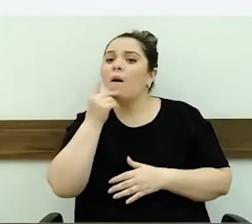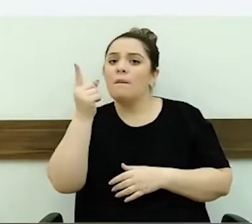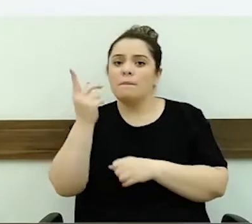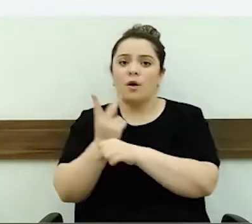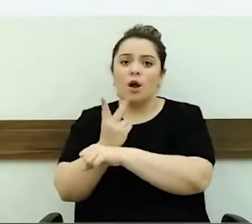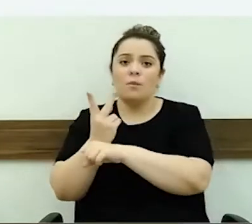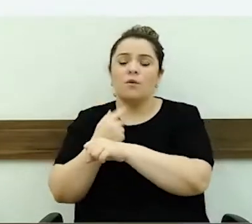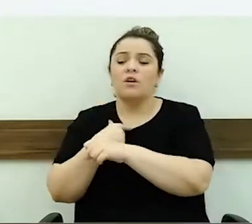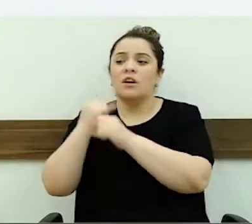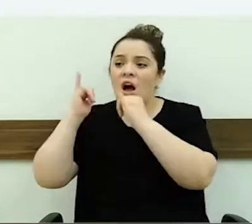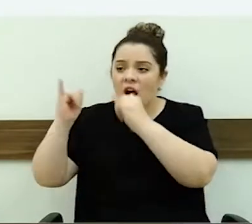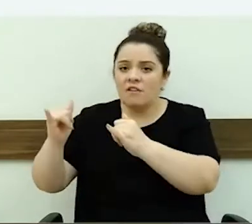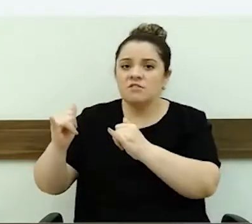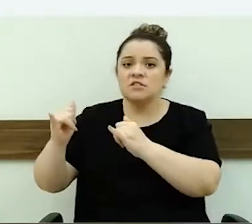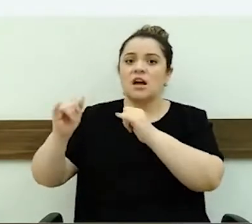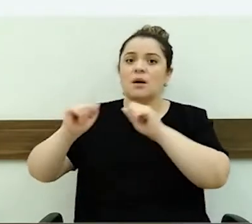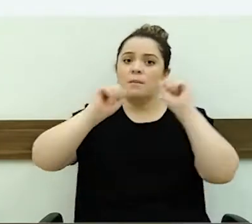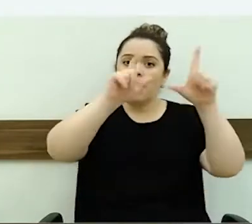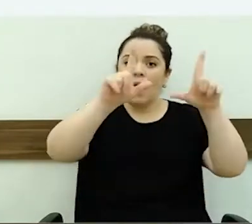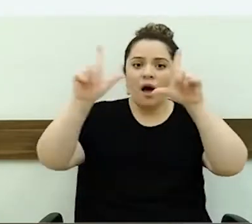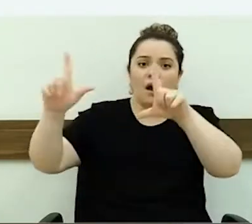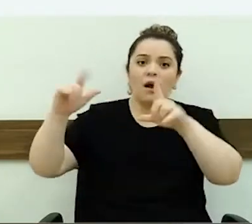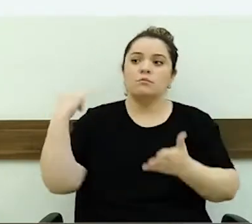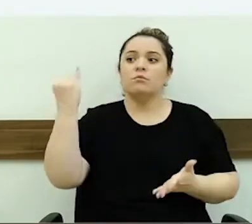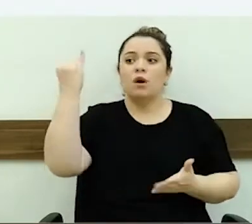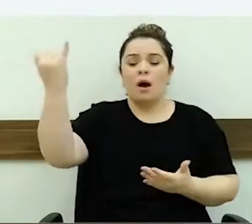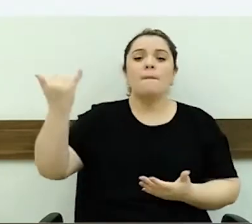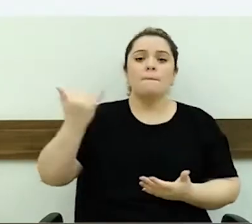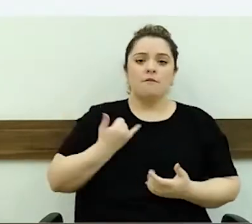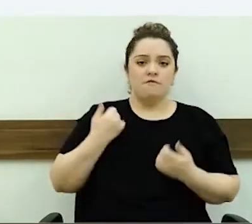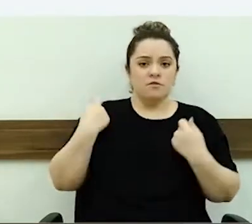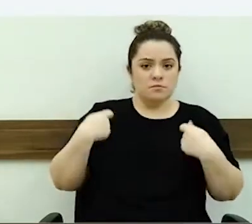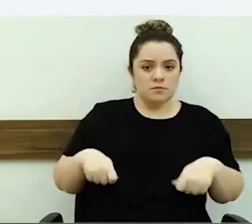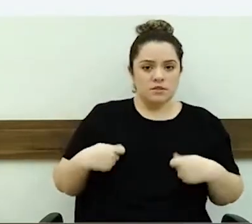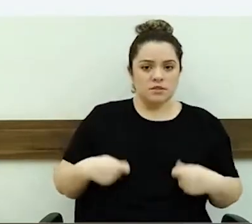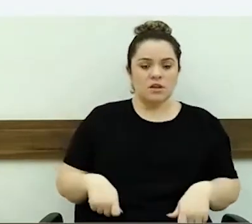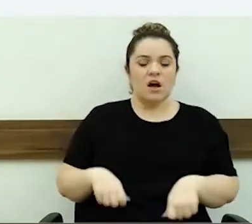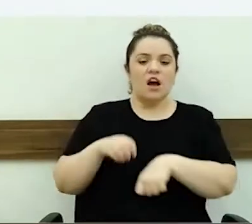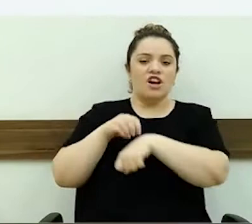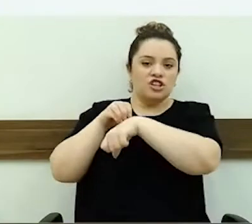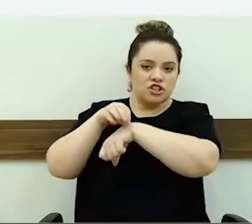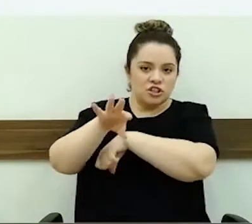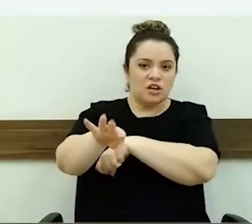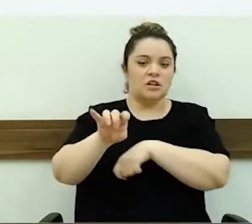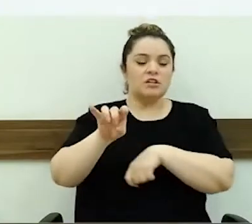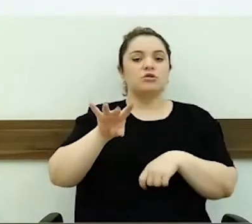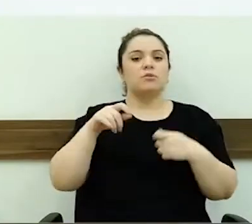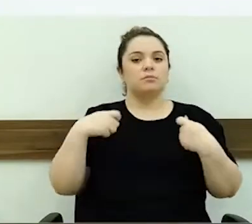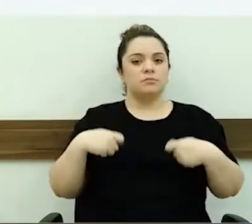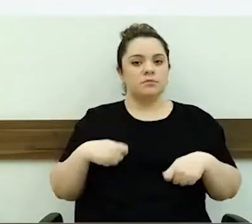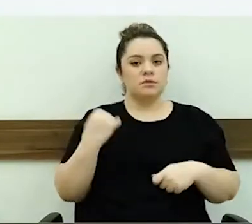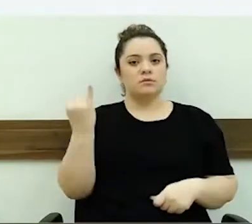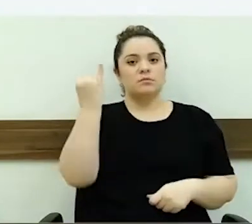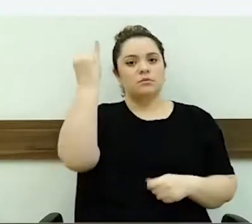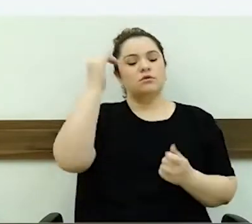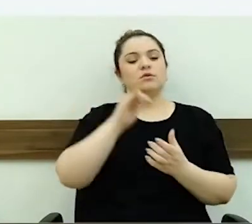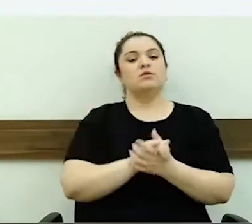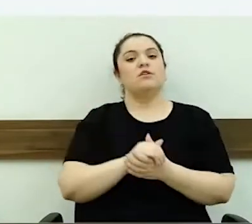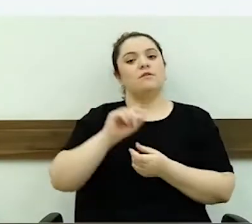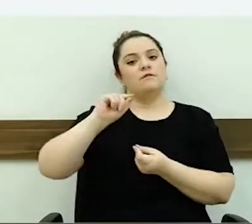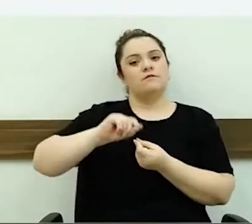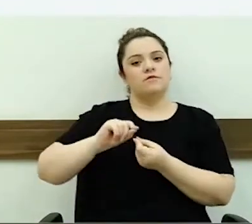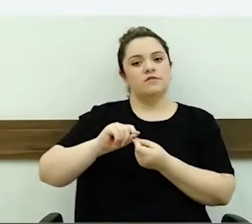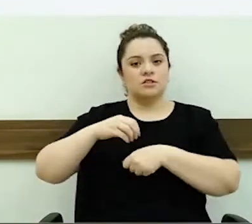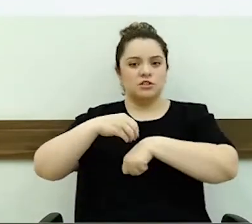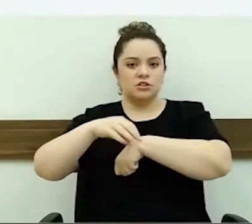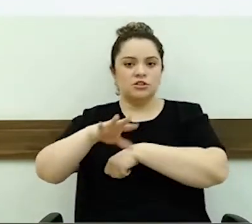importância. Ele falou que vai fazer, mas a indicação é só uma formalidade. Então, fiz a indicação, acredito